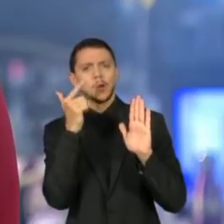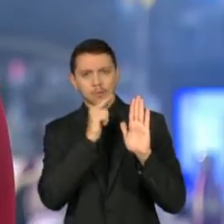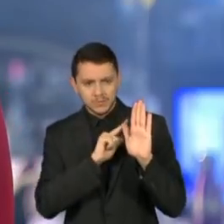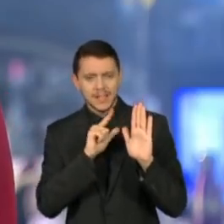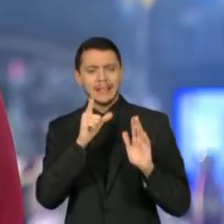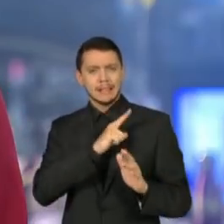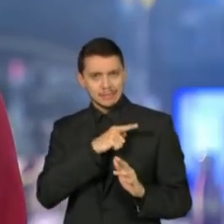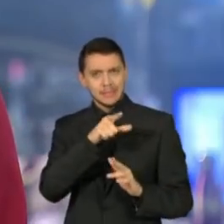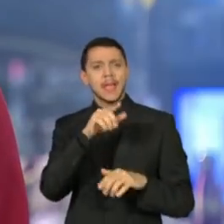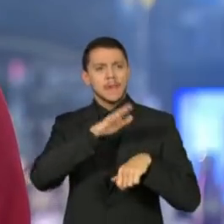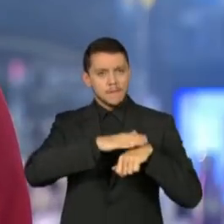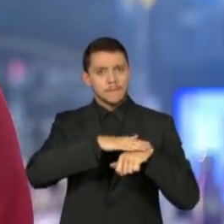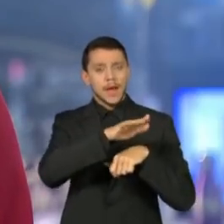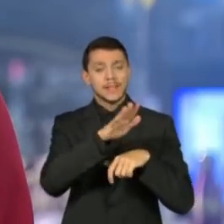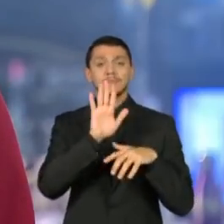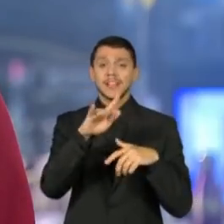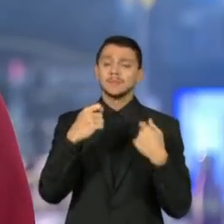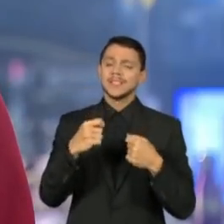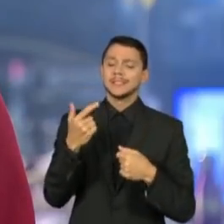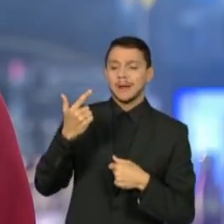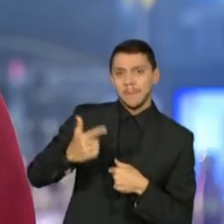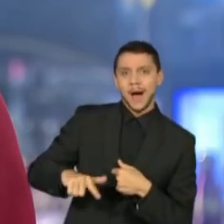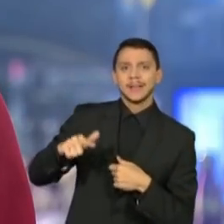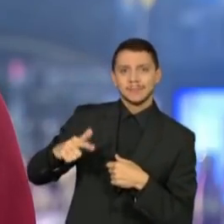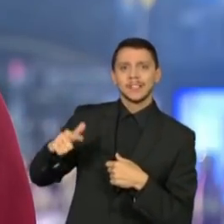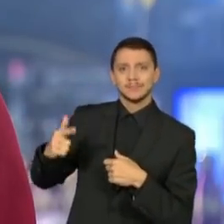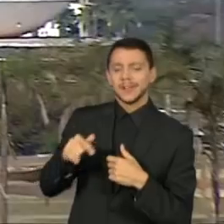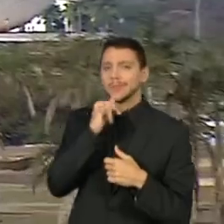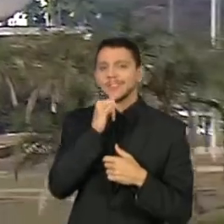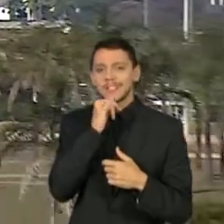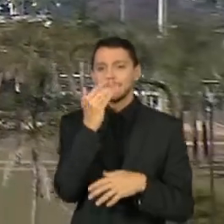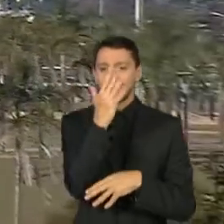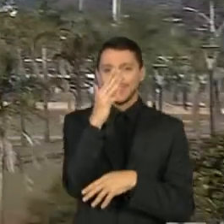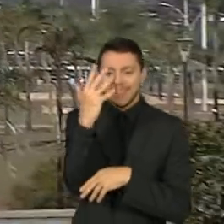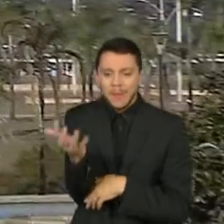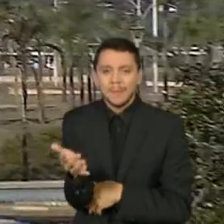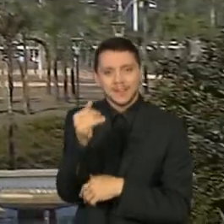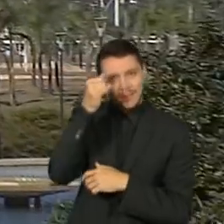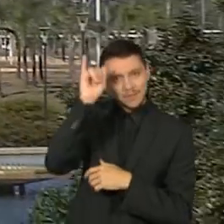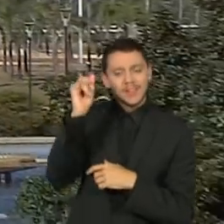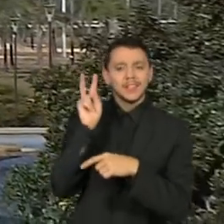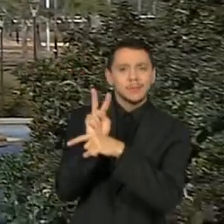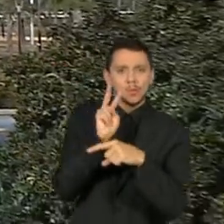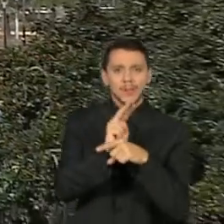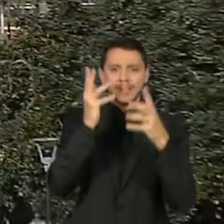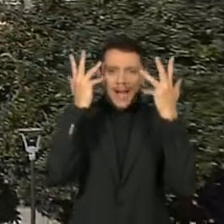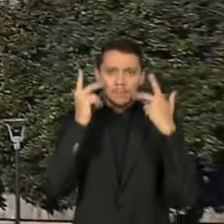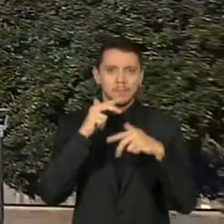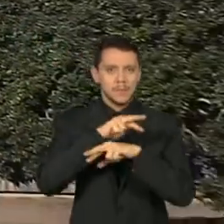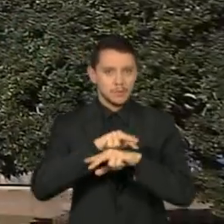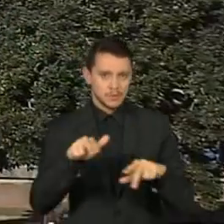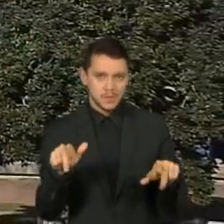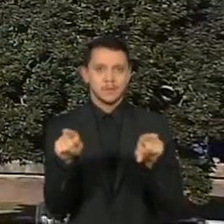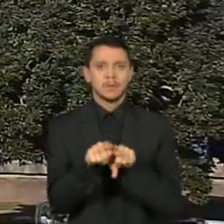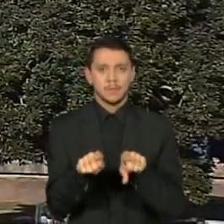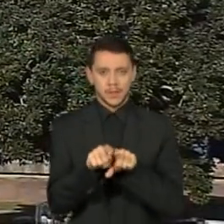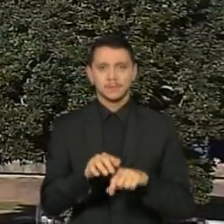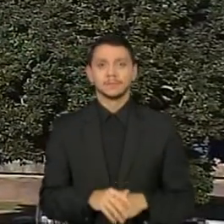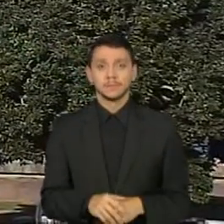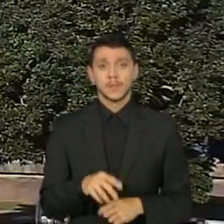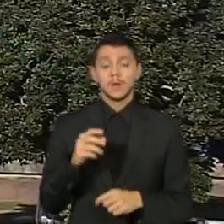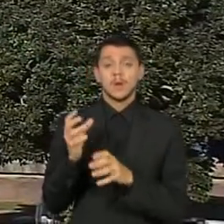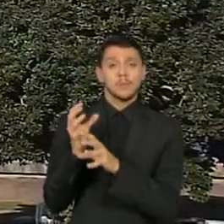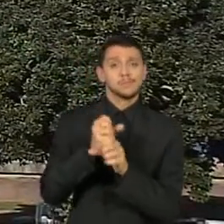desmatamento e com a preservação da biodiversidade. Das 251 regras de